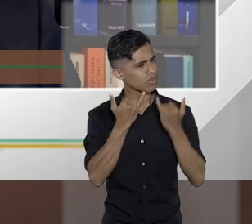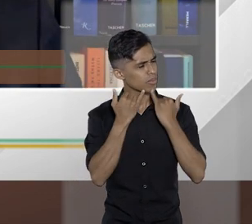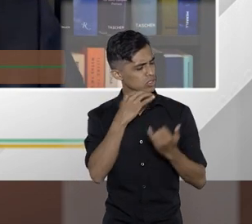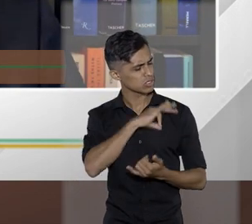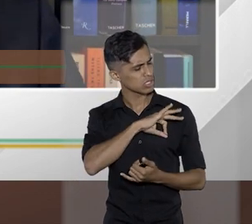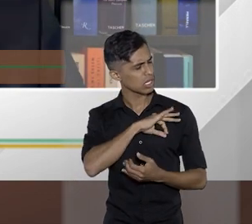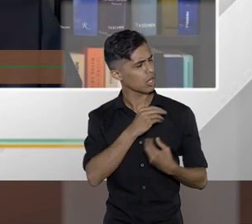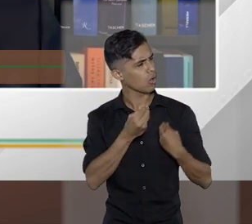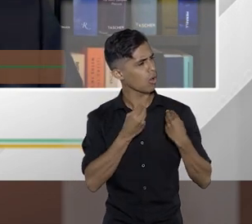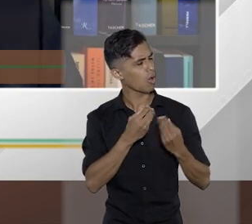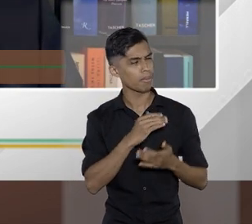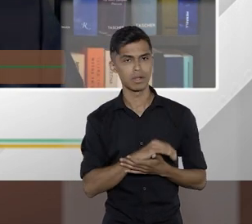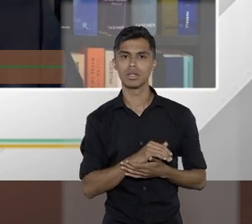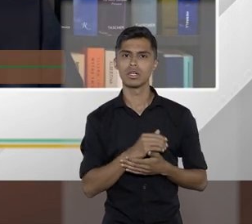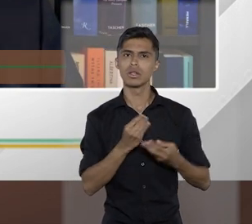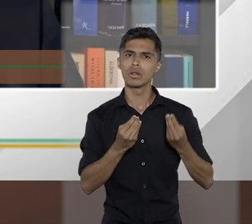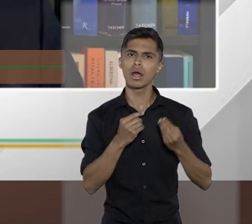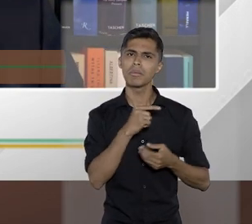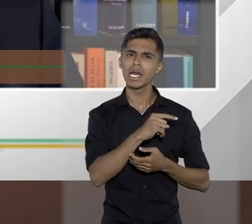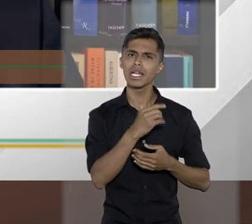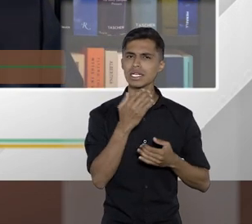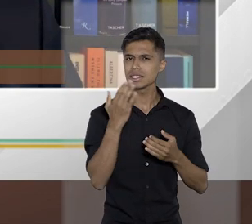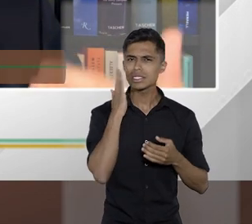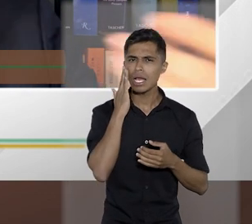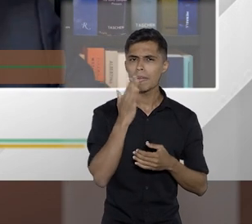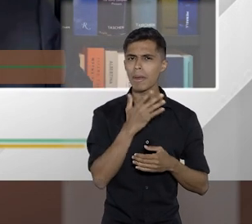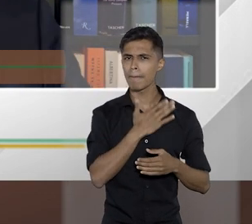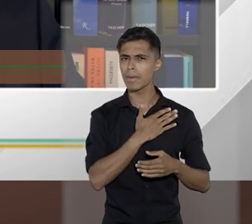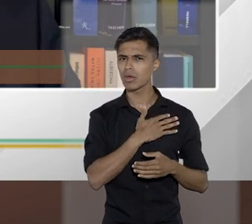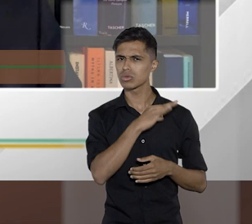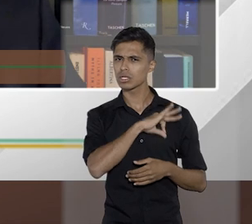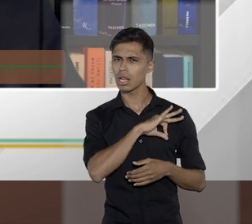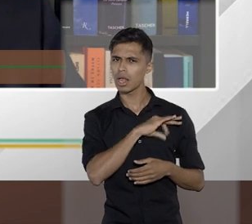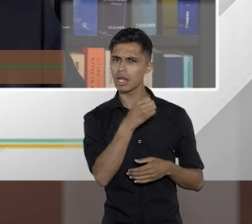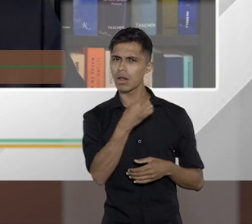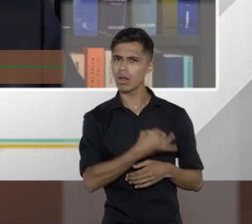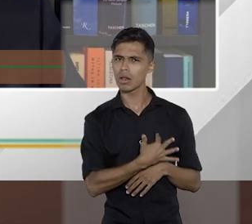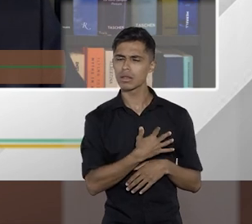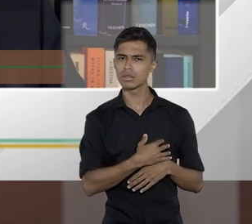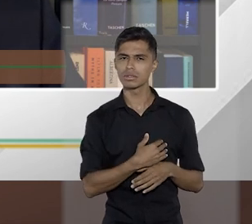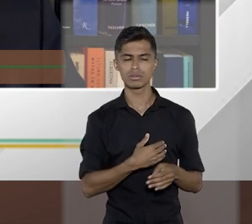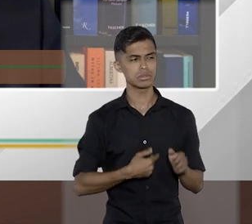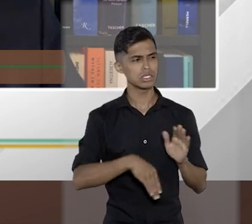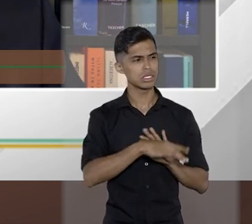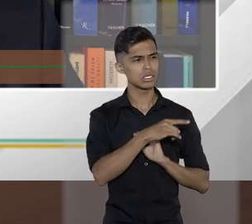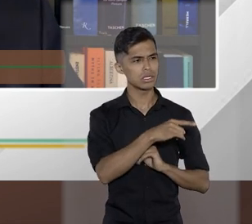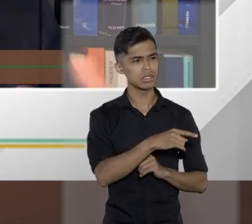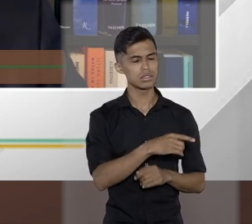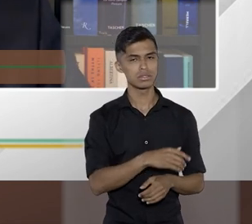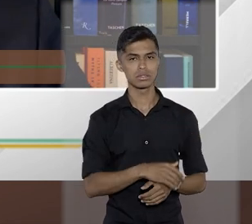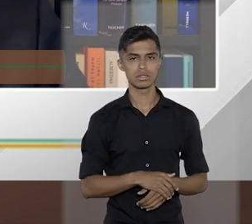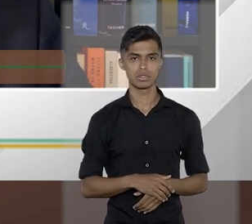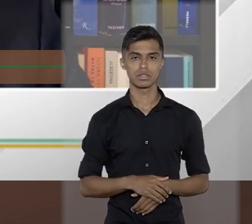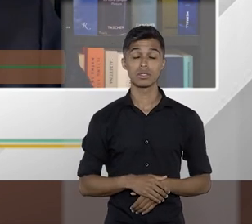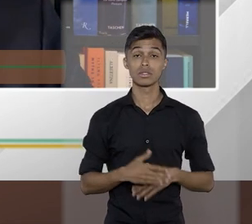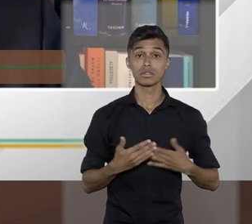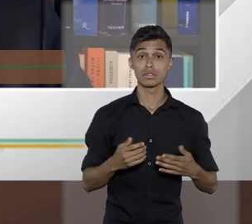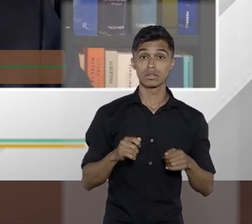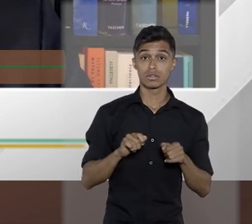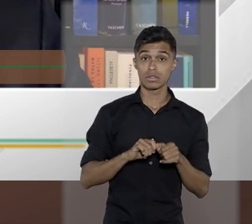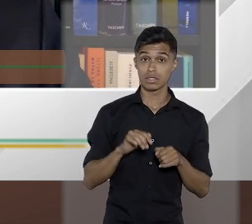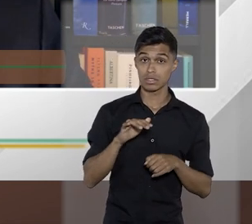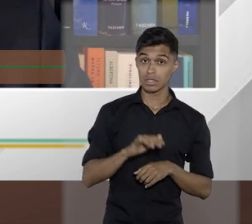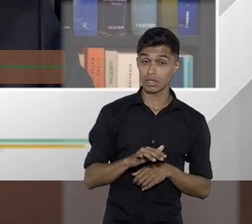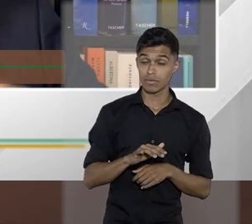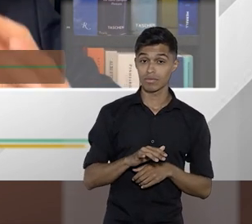será que ele recebeu esses dados como é que ele fez o tratamento desses dados para chegar em você em última análise então dentro dessa